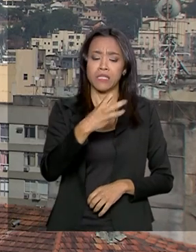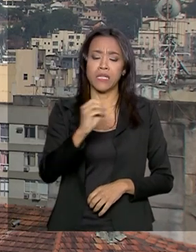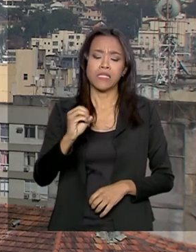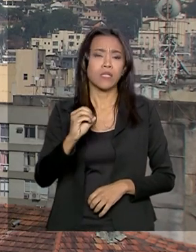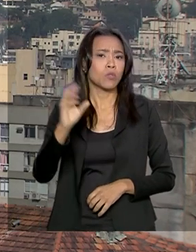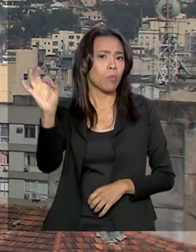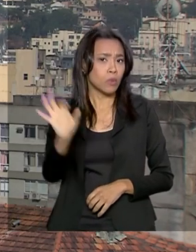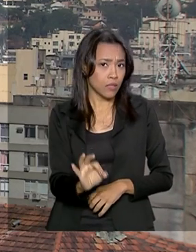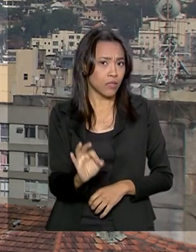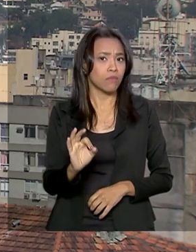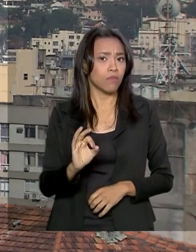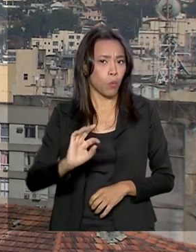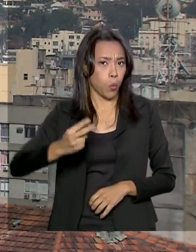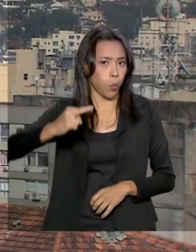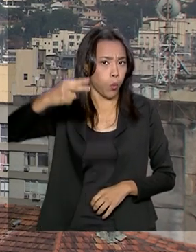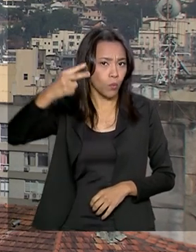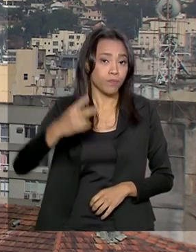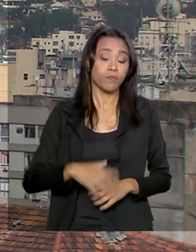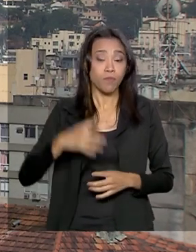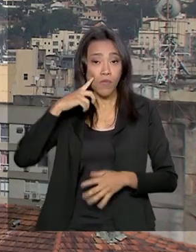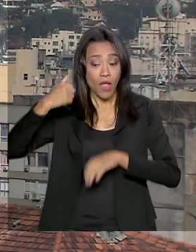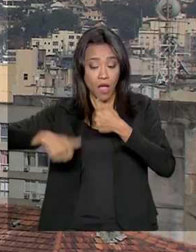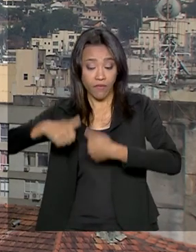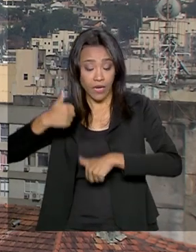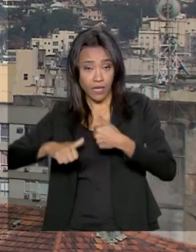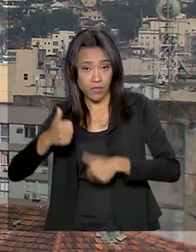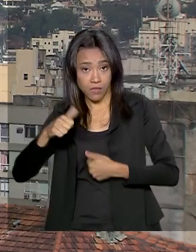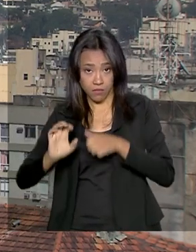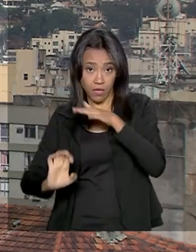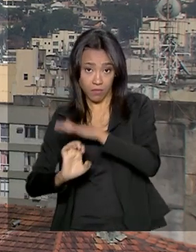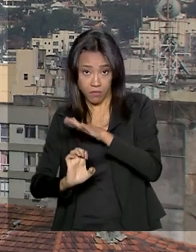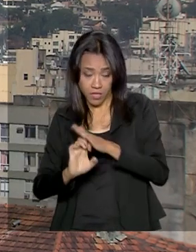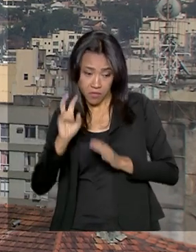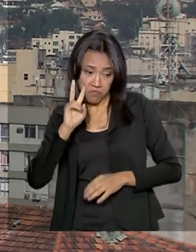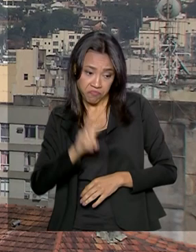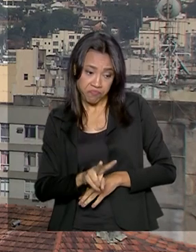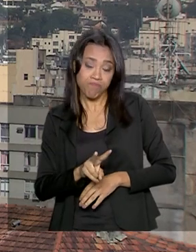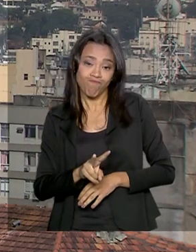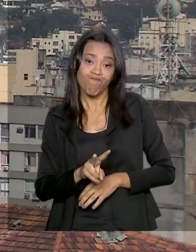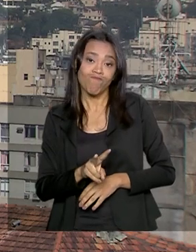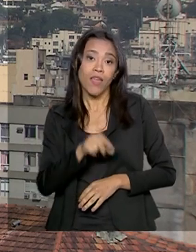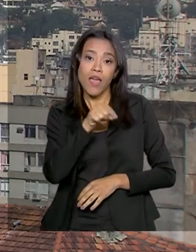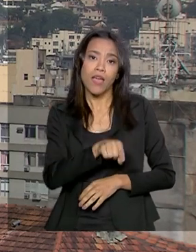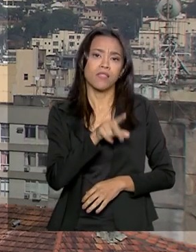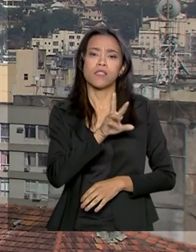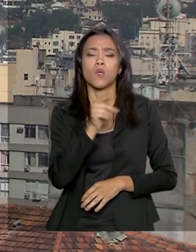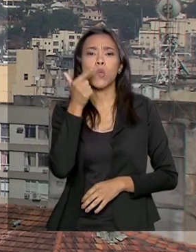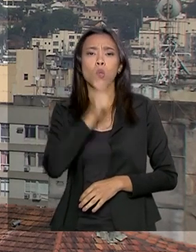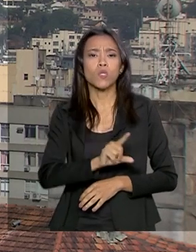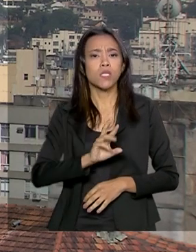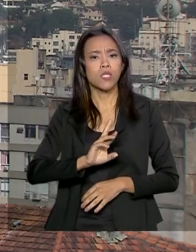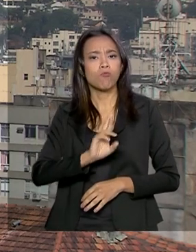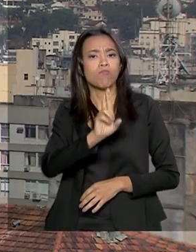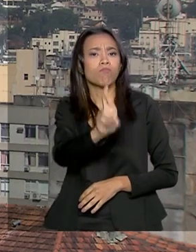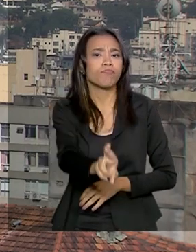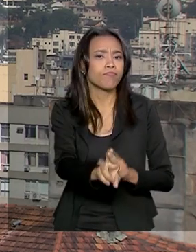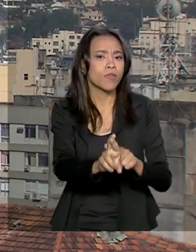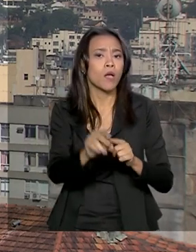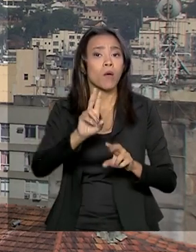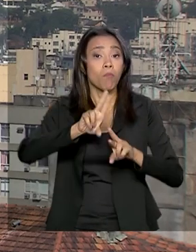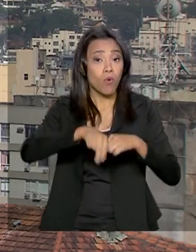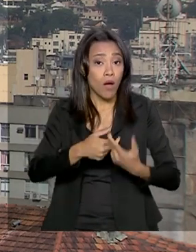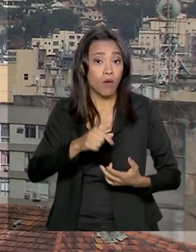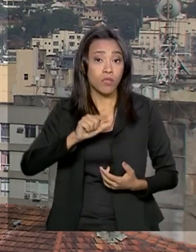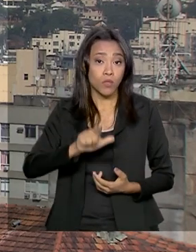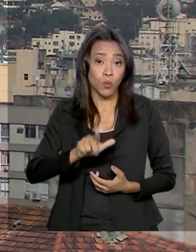Segundo o balanço apresentado pela companhia aos investidores, esse resultado foi obtido principalmente pelo lucro líquido